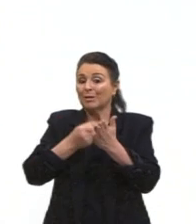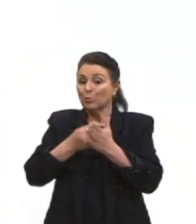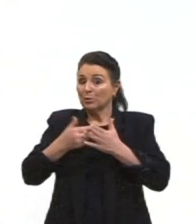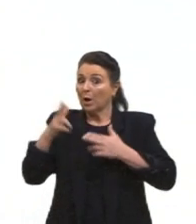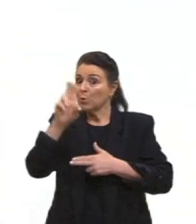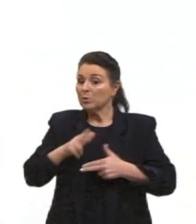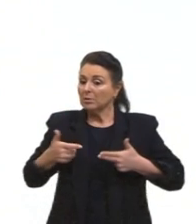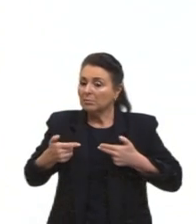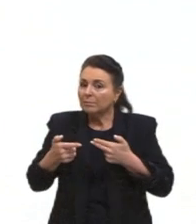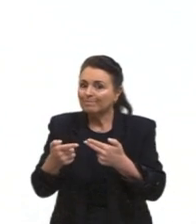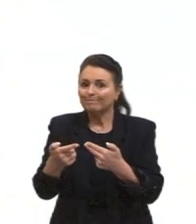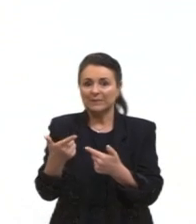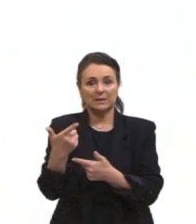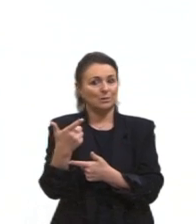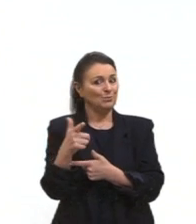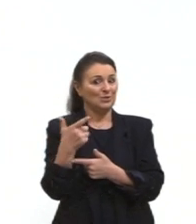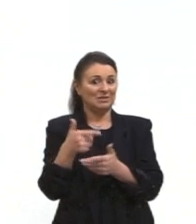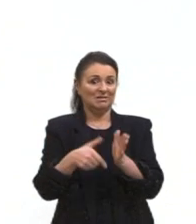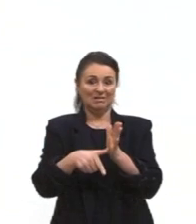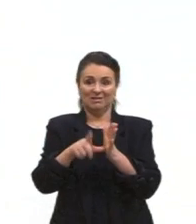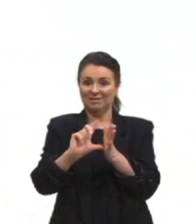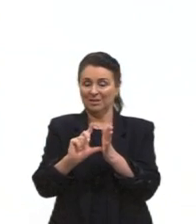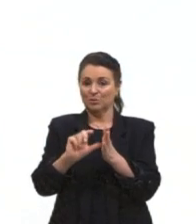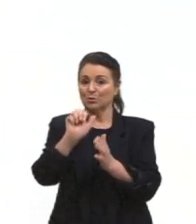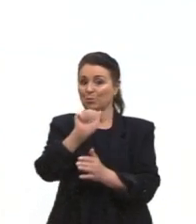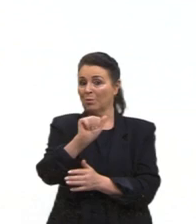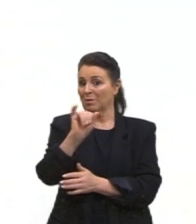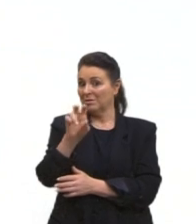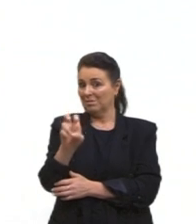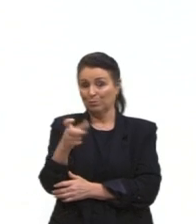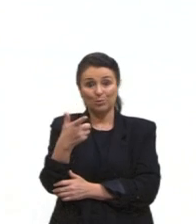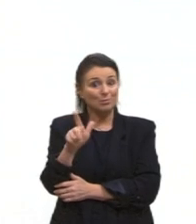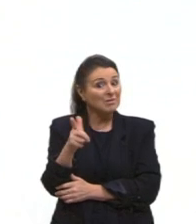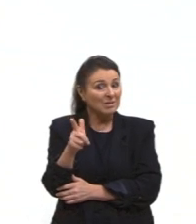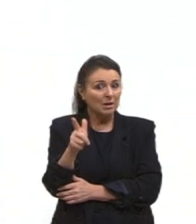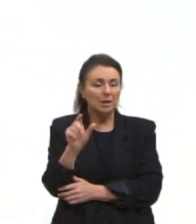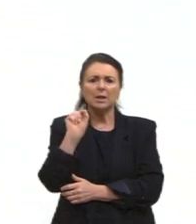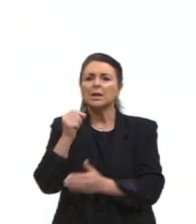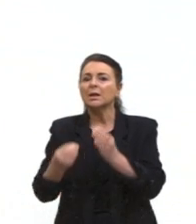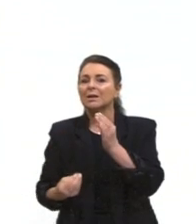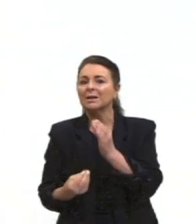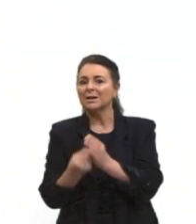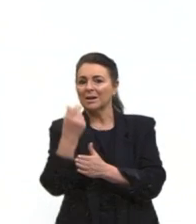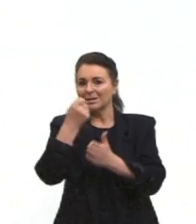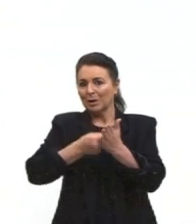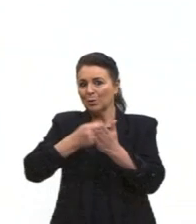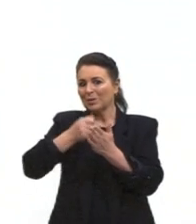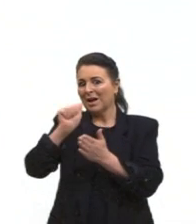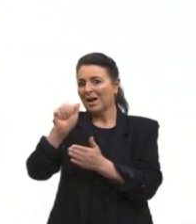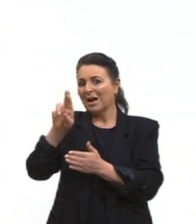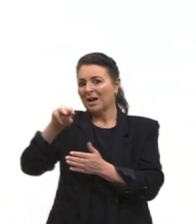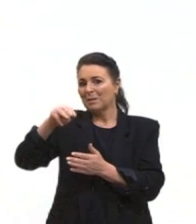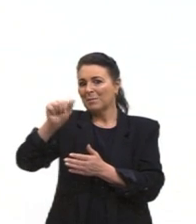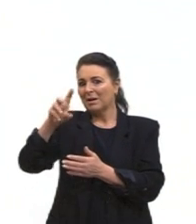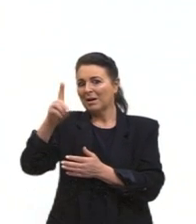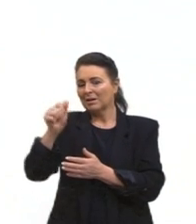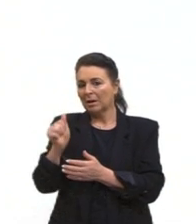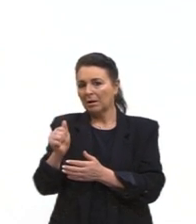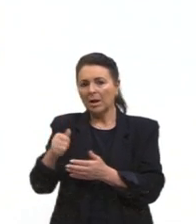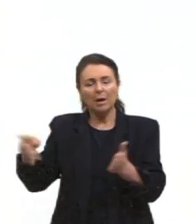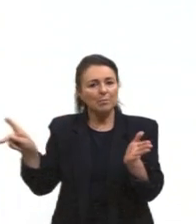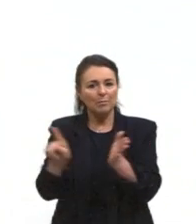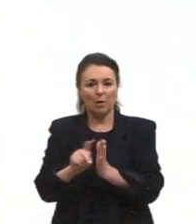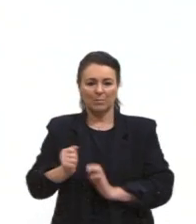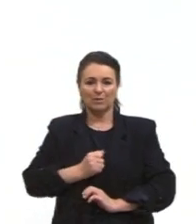não existia antes do AI-5. Quem cria essa luta armada é a ditadura militar e a